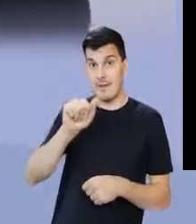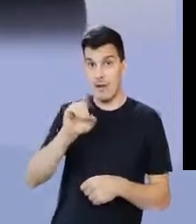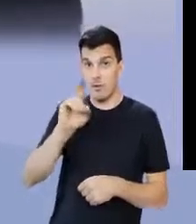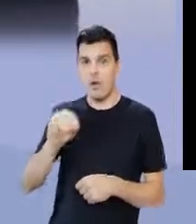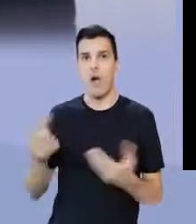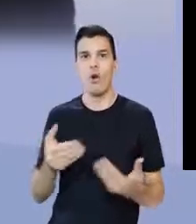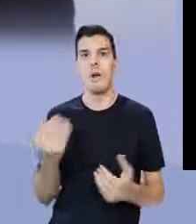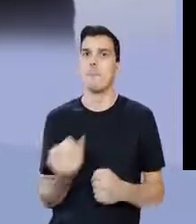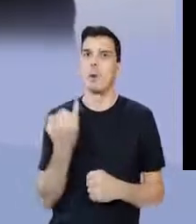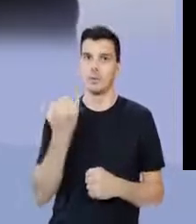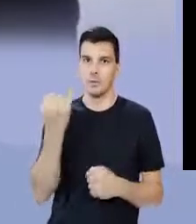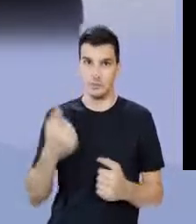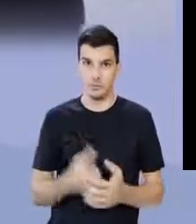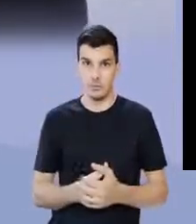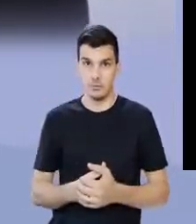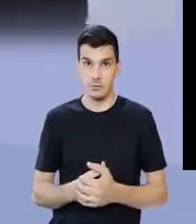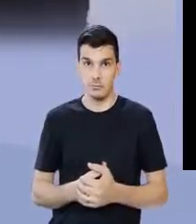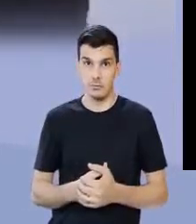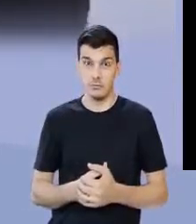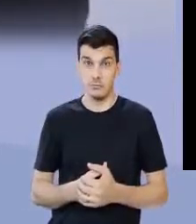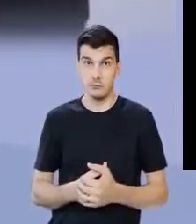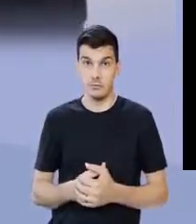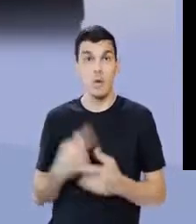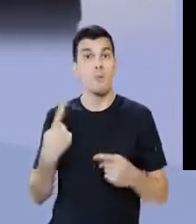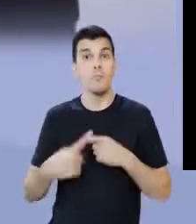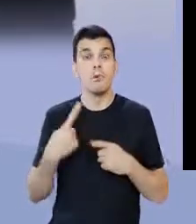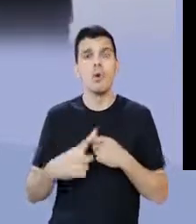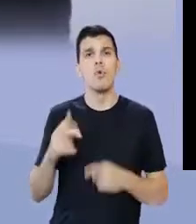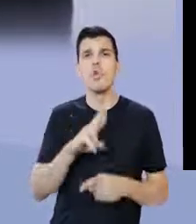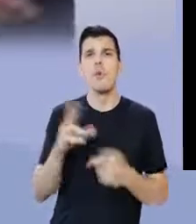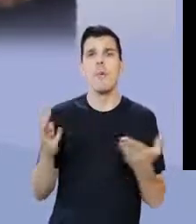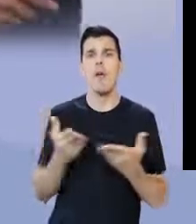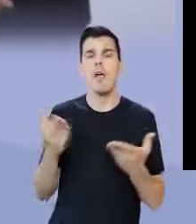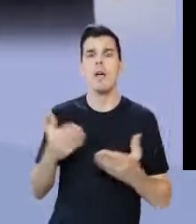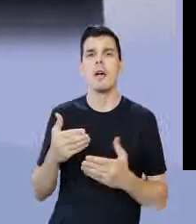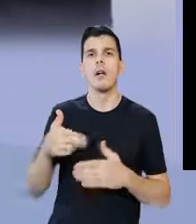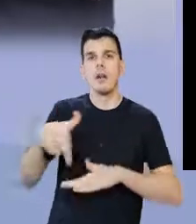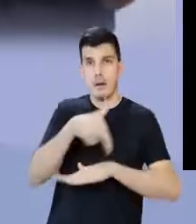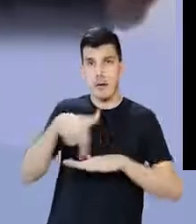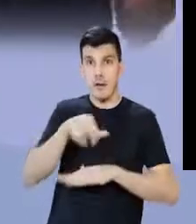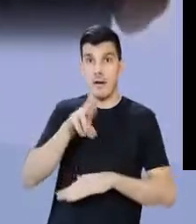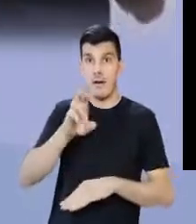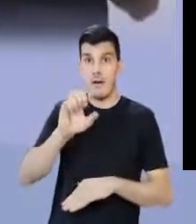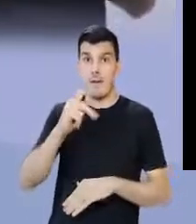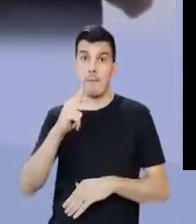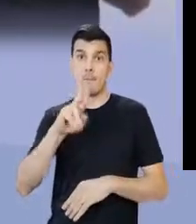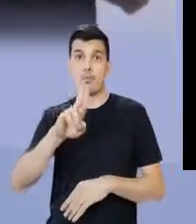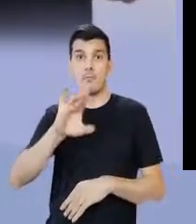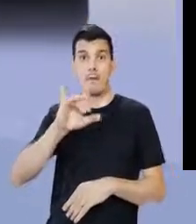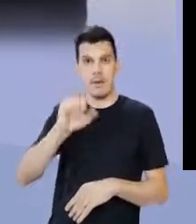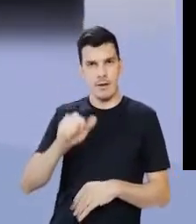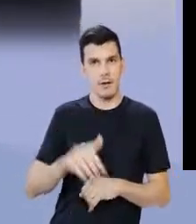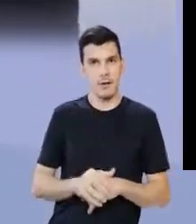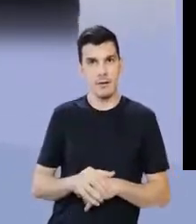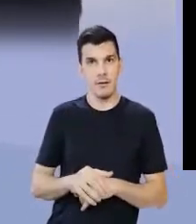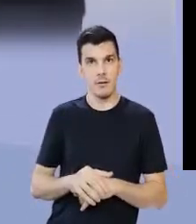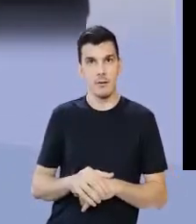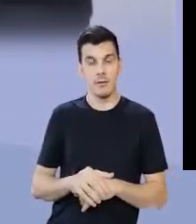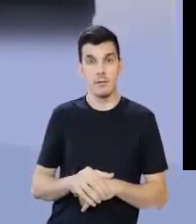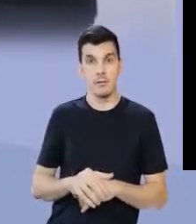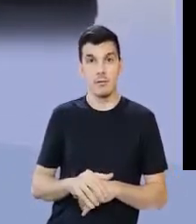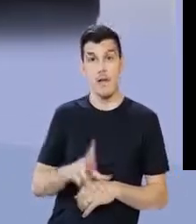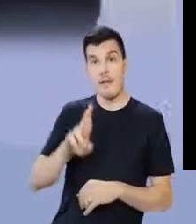o Senado agora é o algo mais importante. É o algo máximo. E por que o nome agora é república, professor? Porque vem da palavra